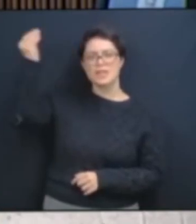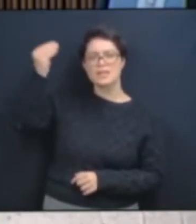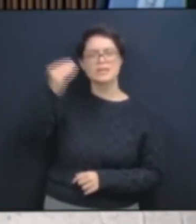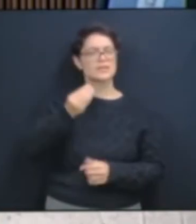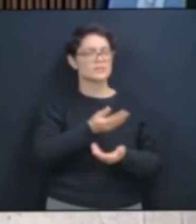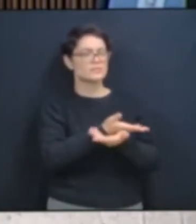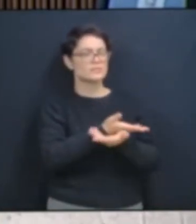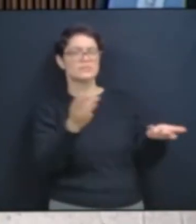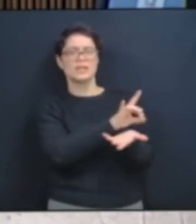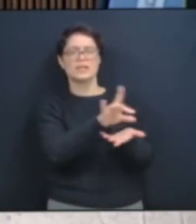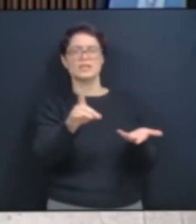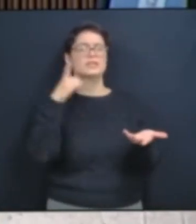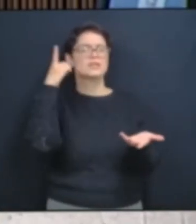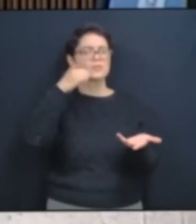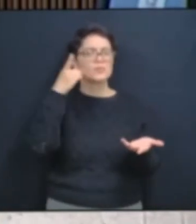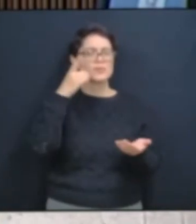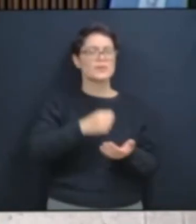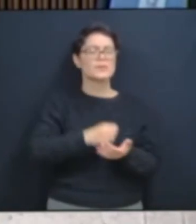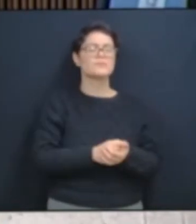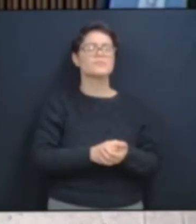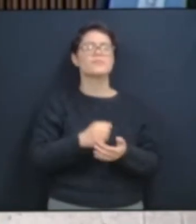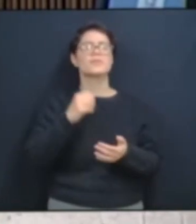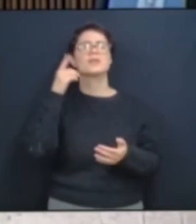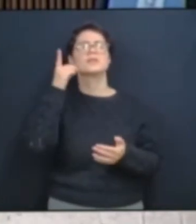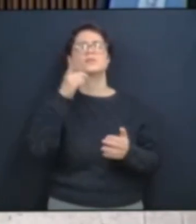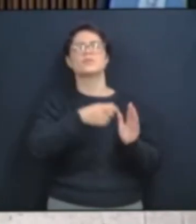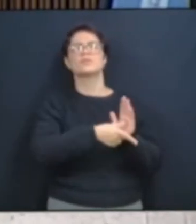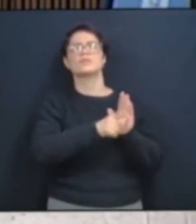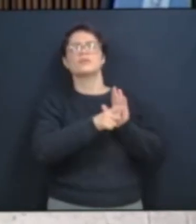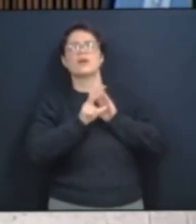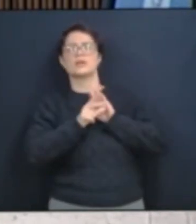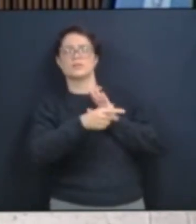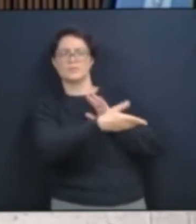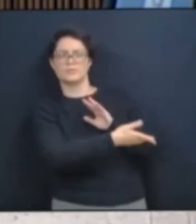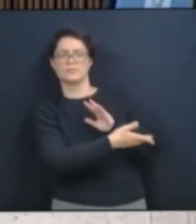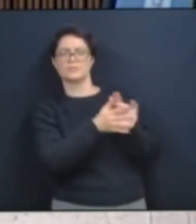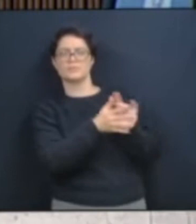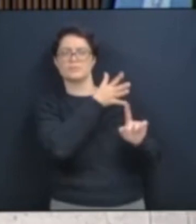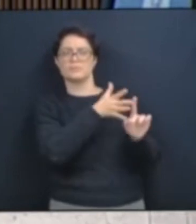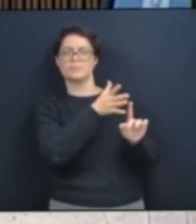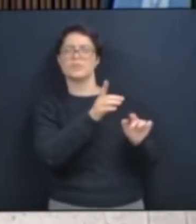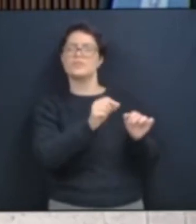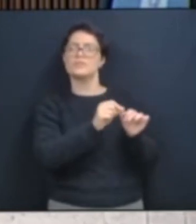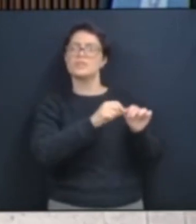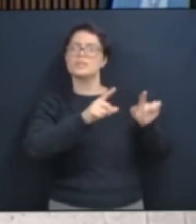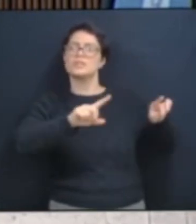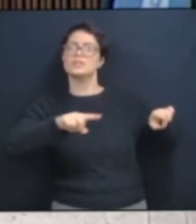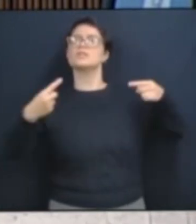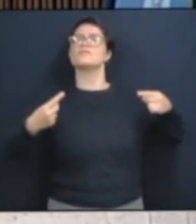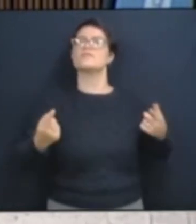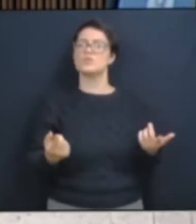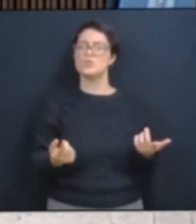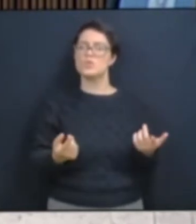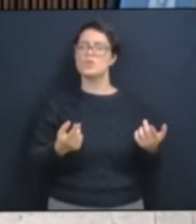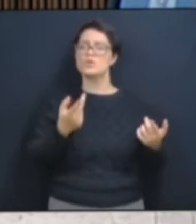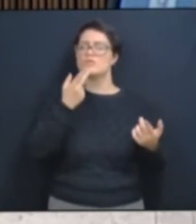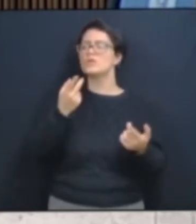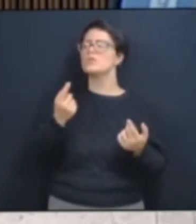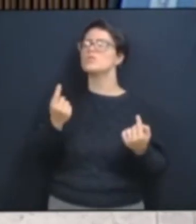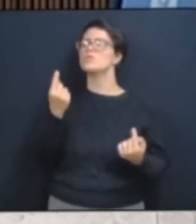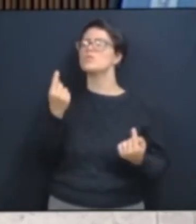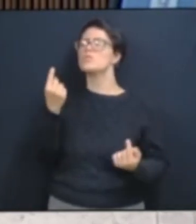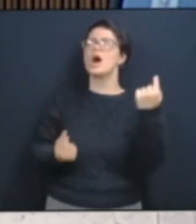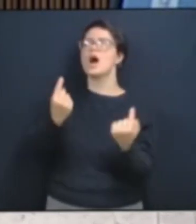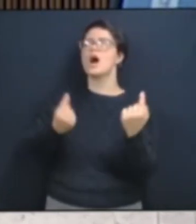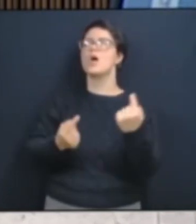O deputado que antecedeu a gente aqui duas falas atrás desafiou o PT ou algum petista